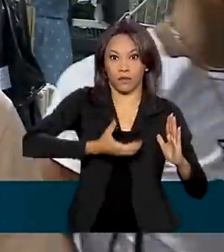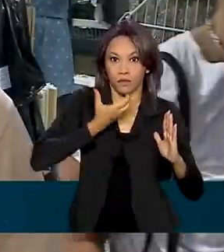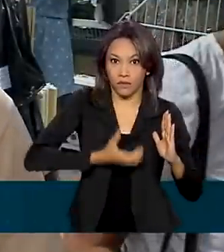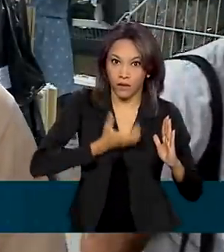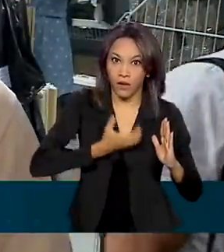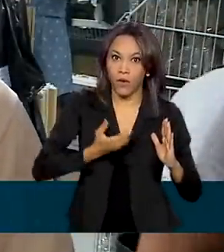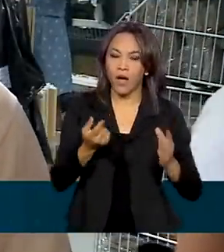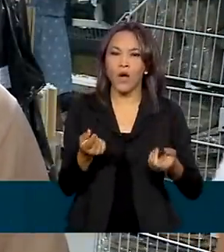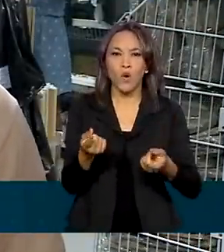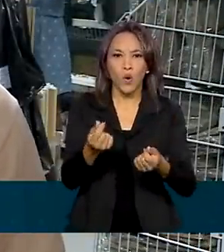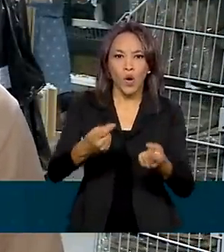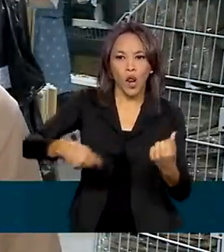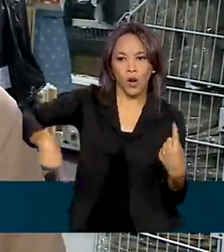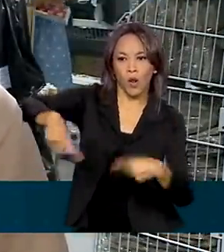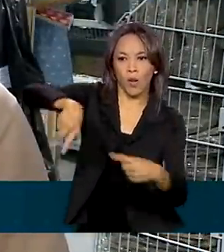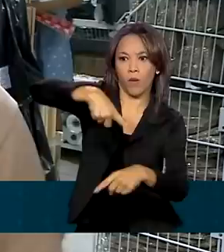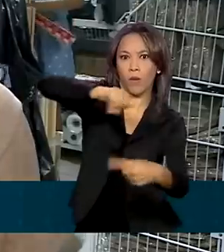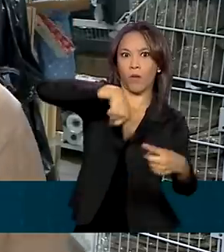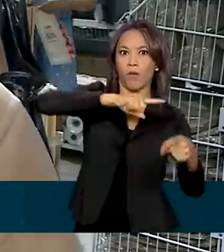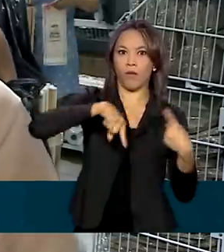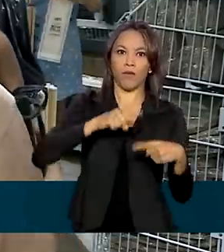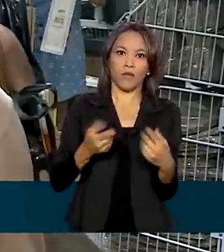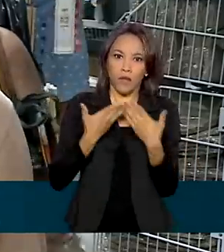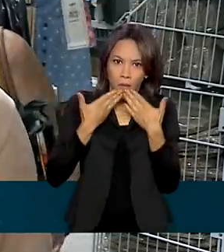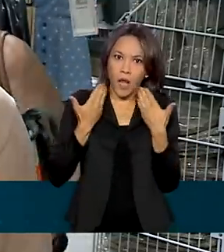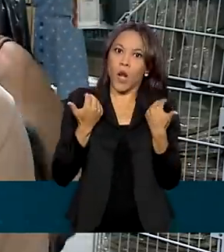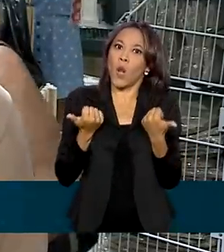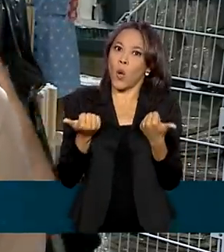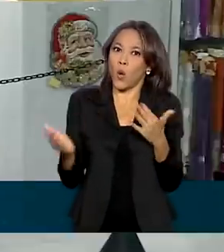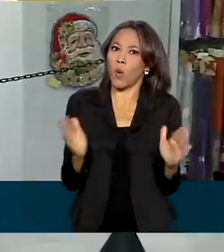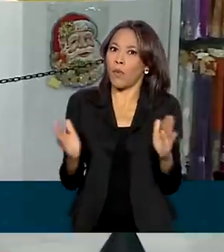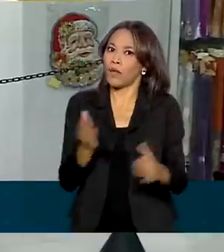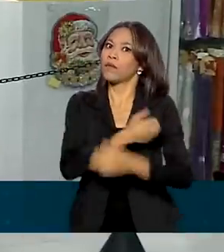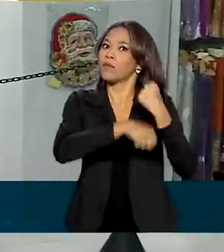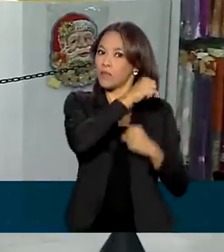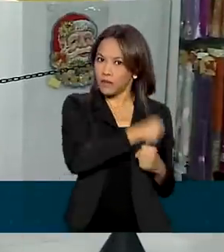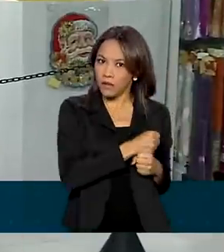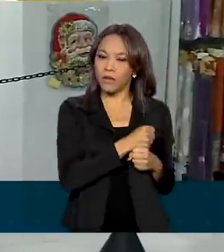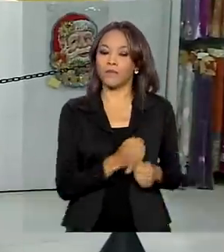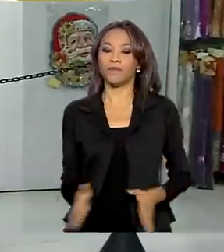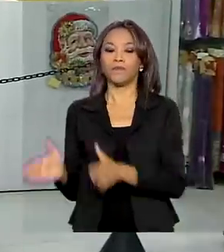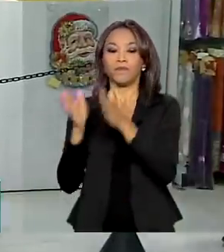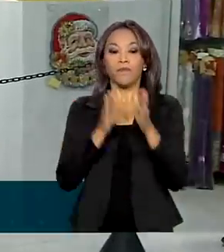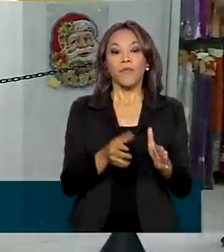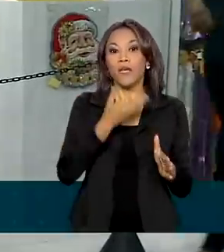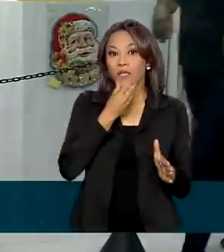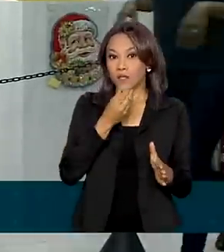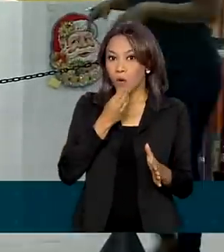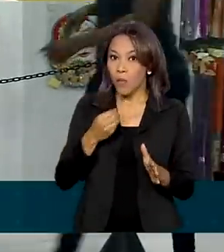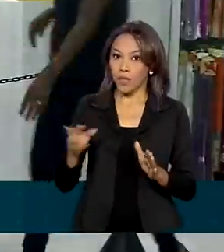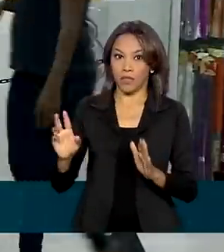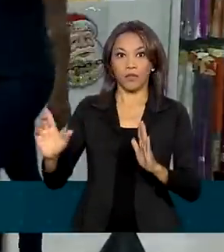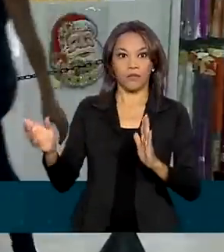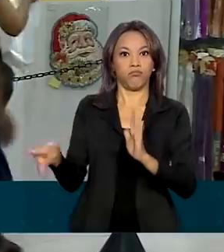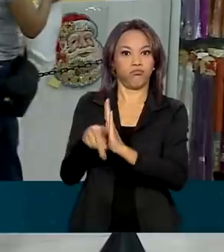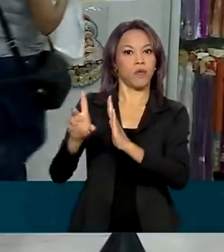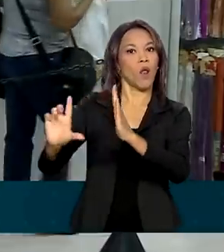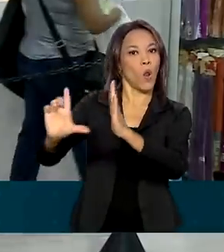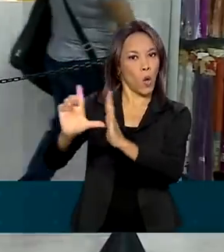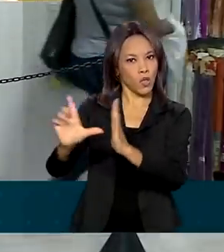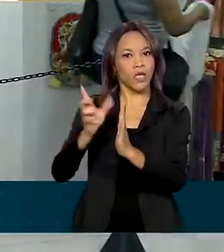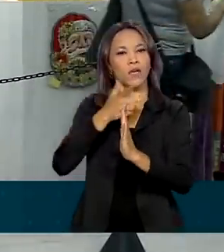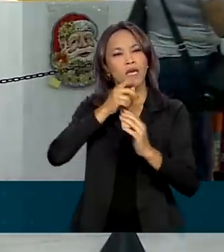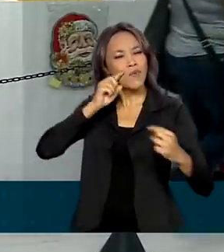economia aquece, parece que as vendas estão melhores até que o ano passado. O que o Leonardo sentiu na prática foi comprovado pelo IBGE.